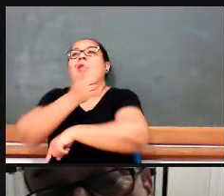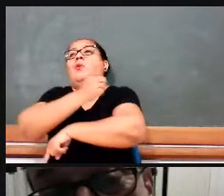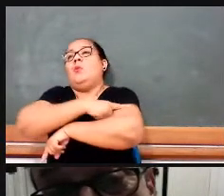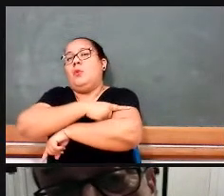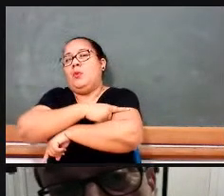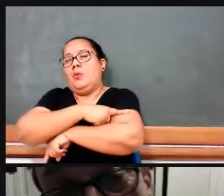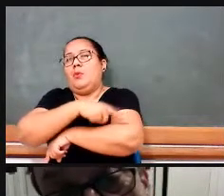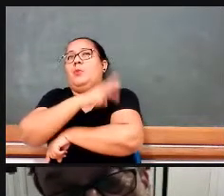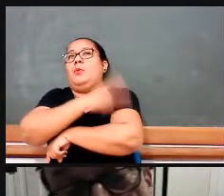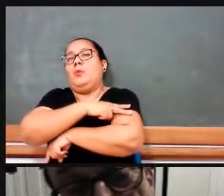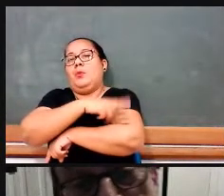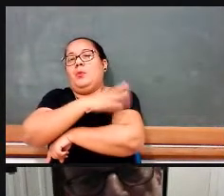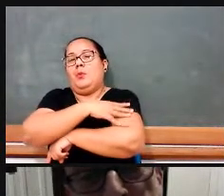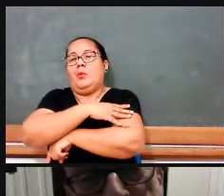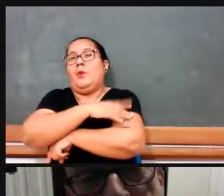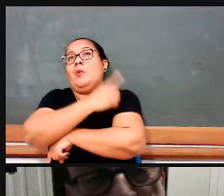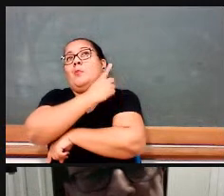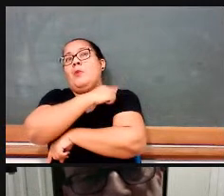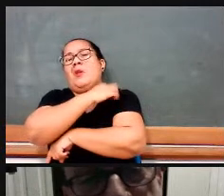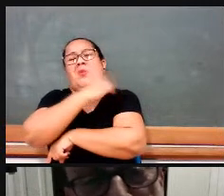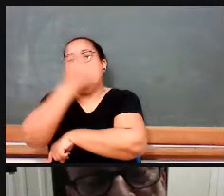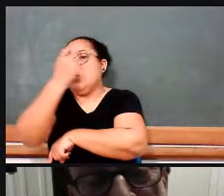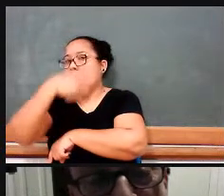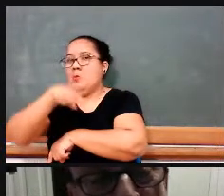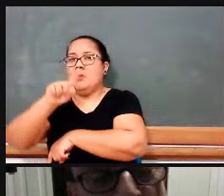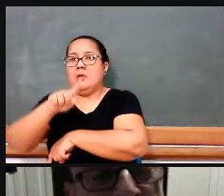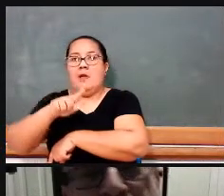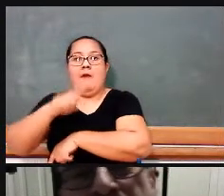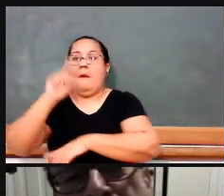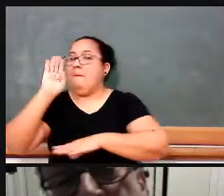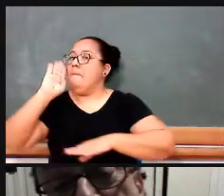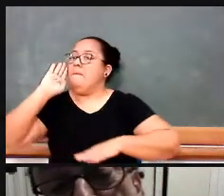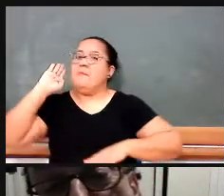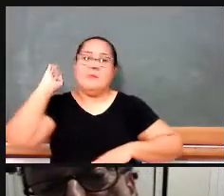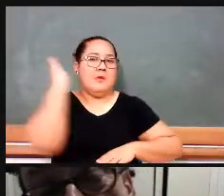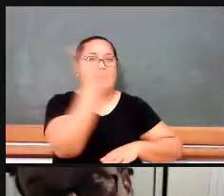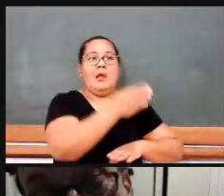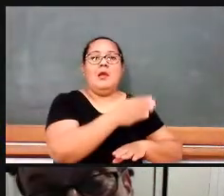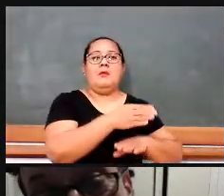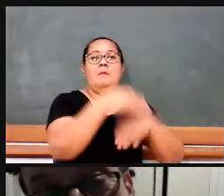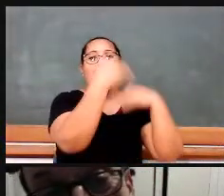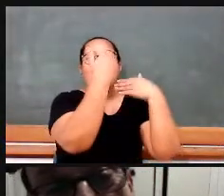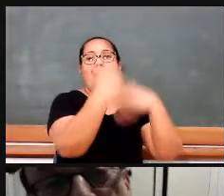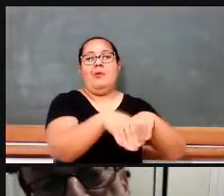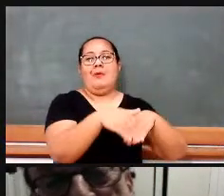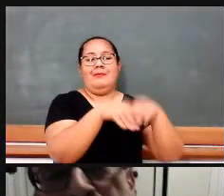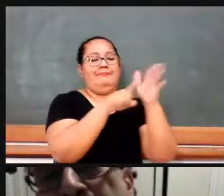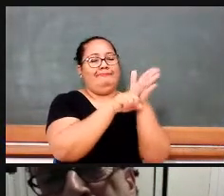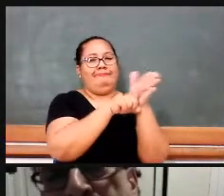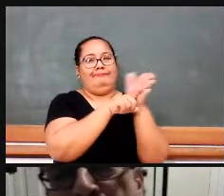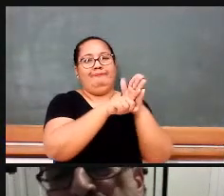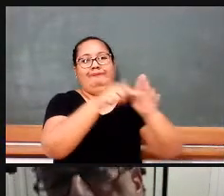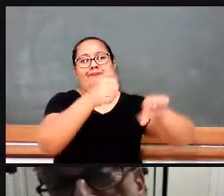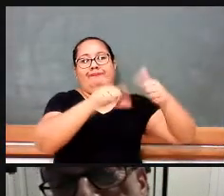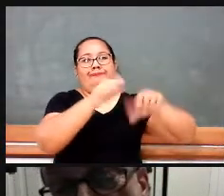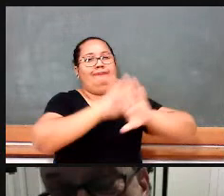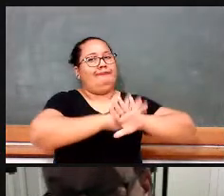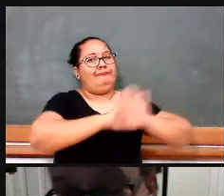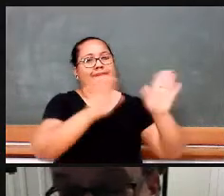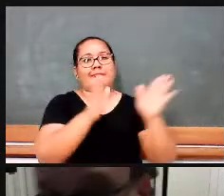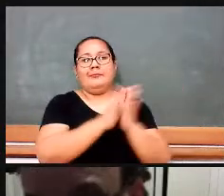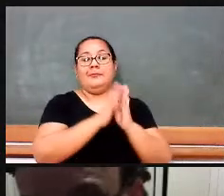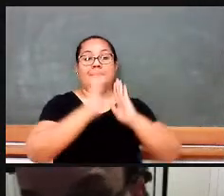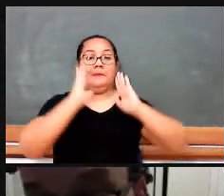educação regular, e sim, simplesmente, fazer exames. Proliferavam, então, os cursos preparatórios para os